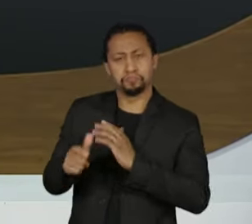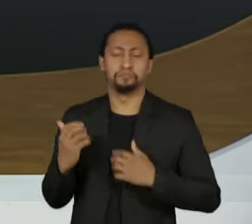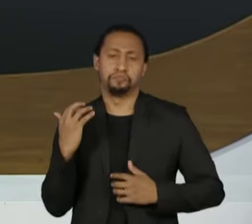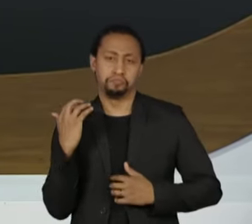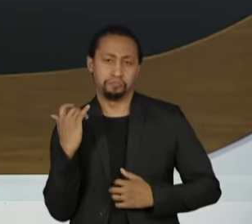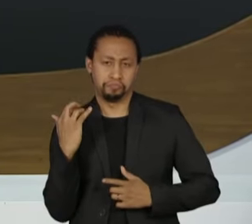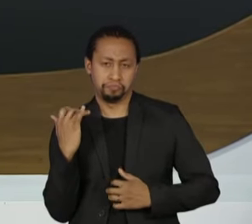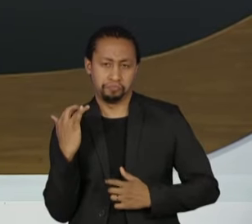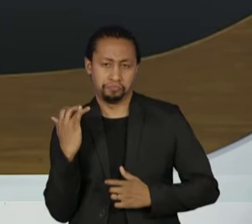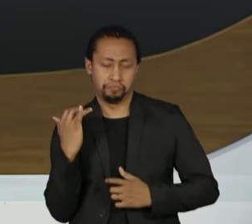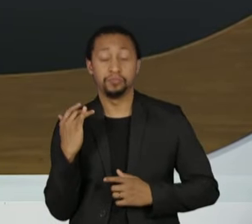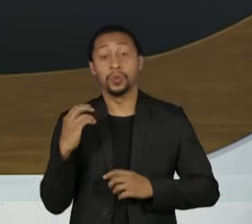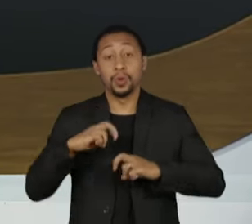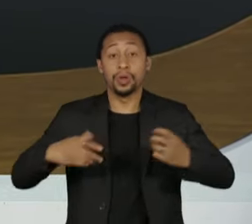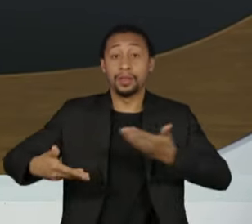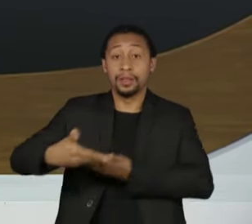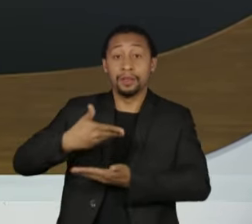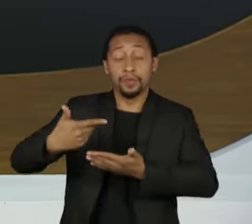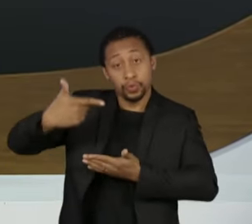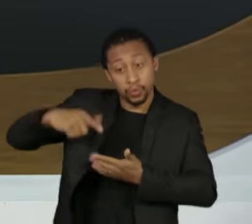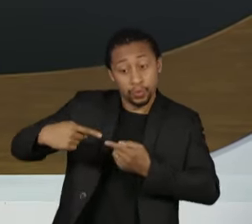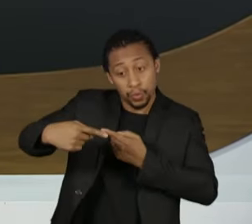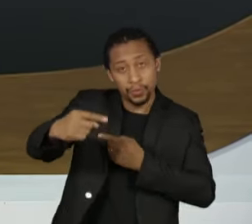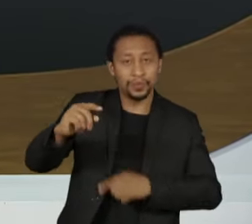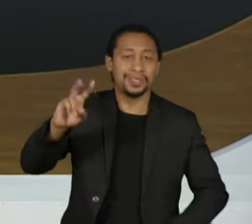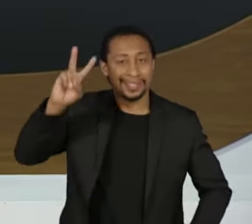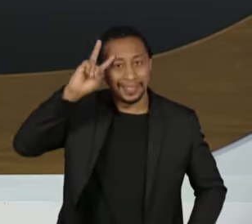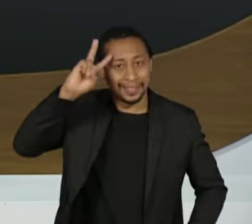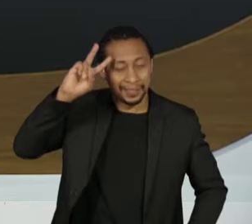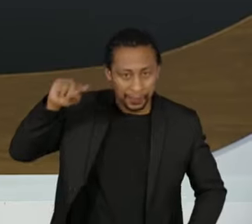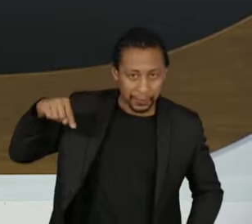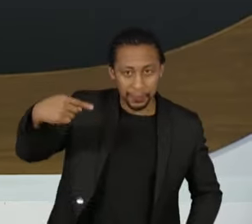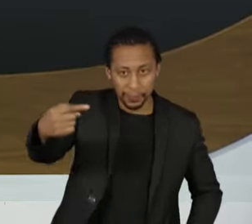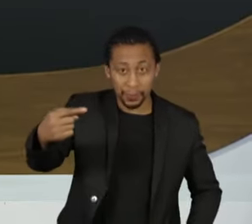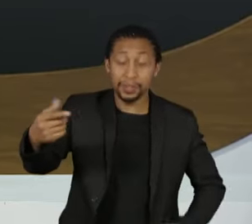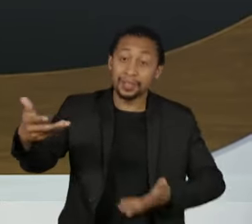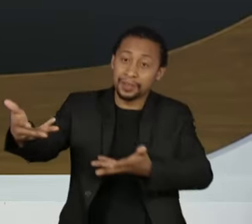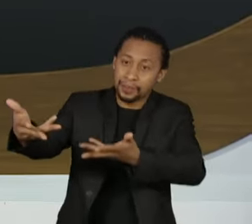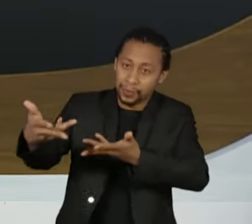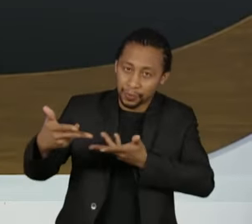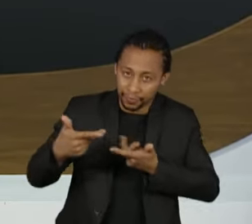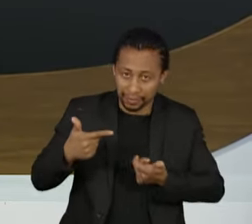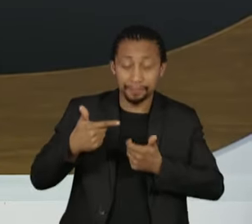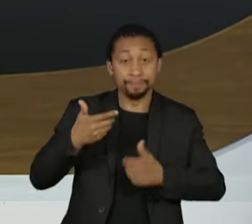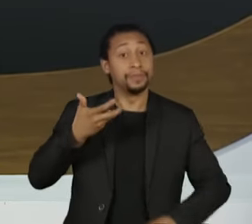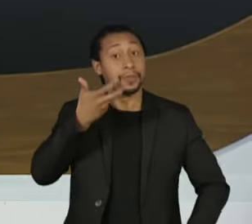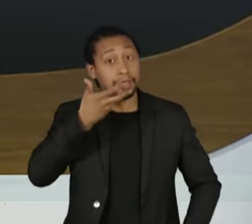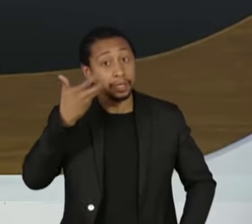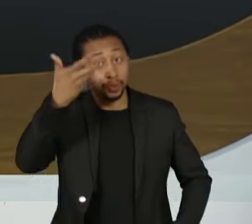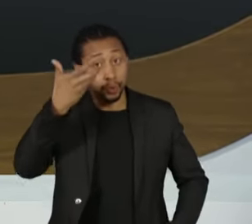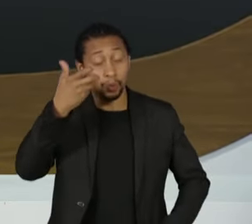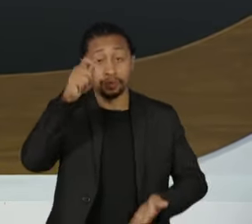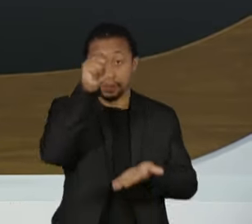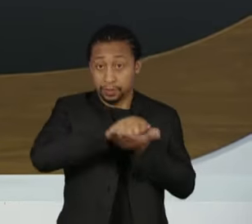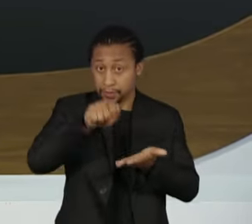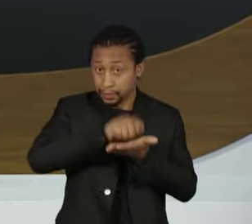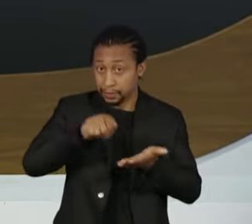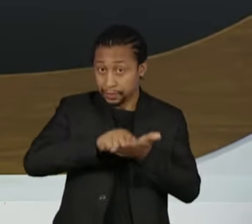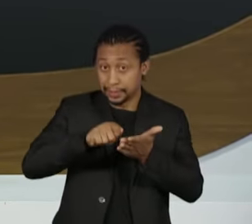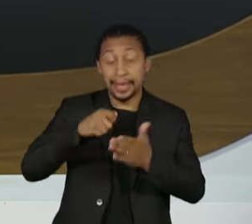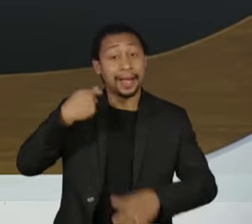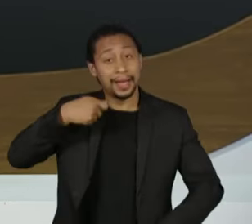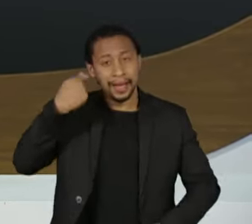volta na próxima segunda-feira. E justamente trazendo a música para o centro, com o cantor, compositor, ator e